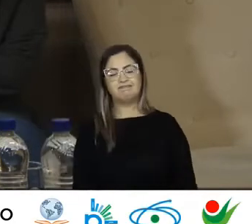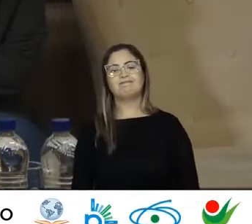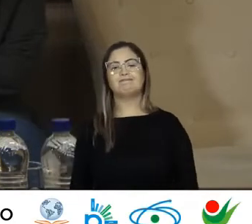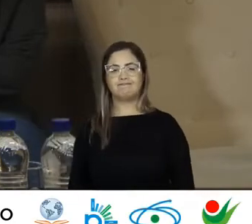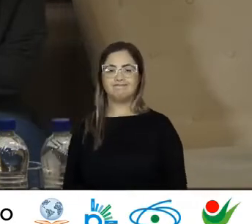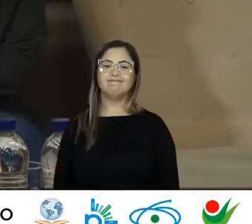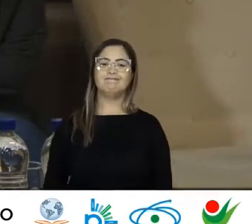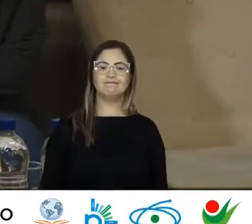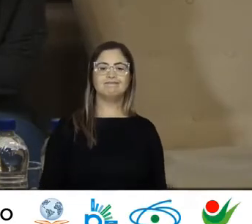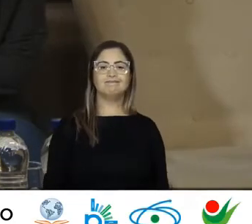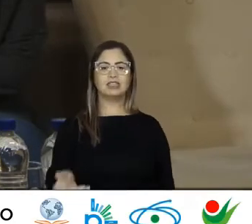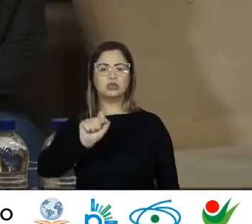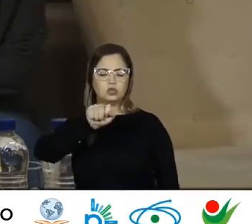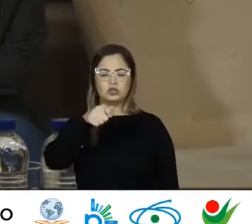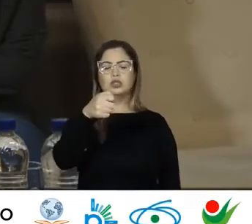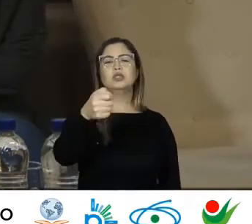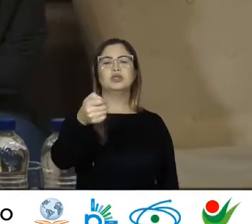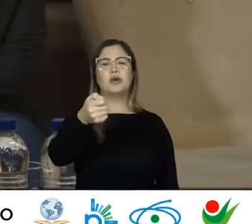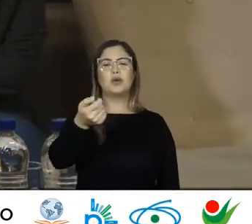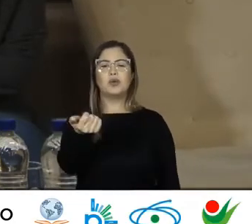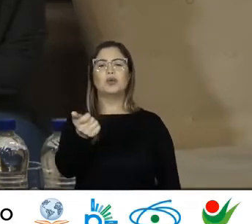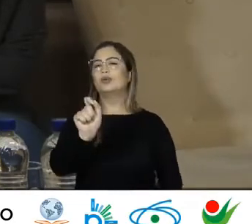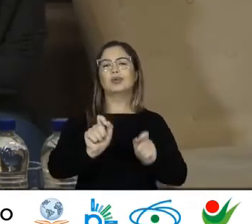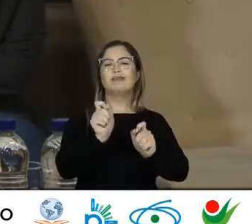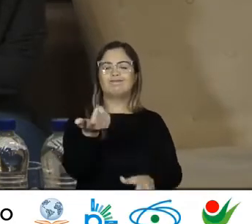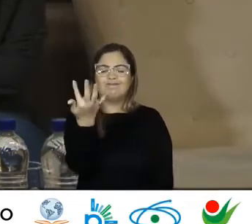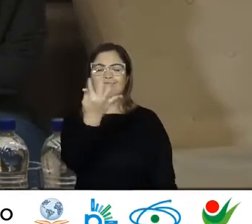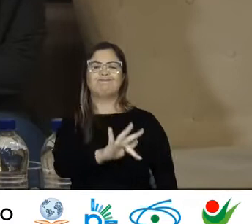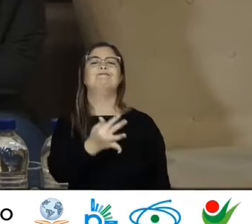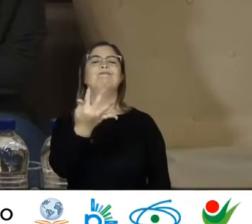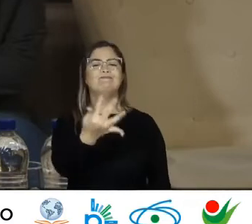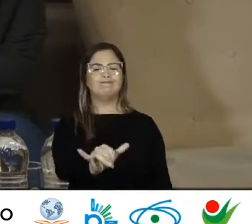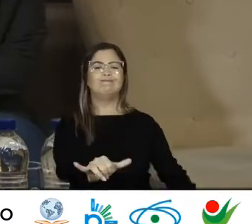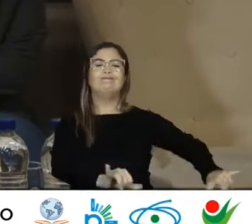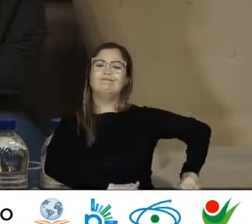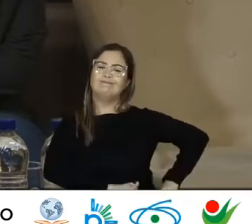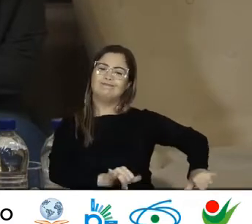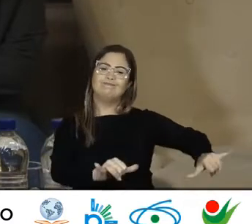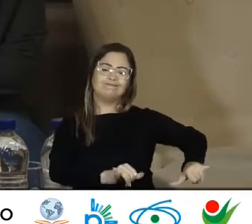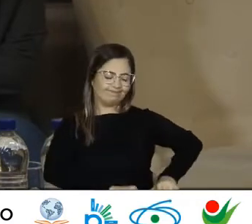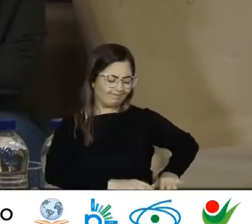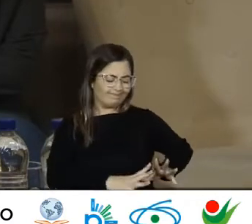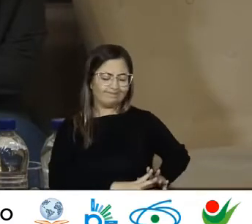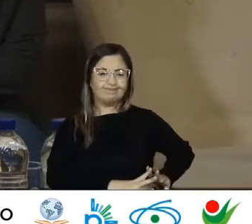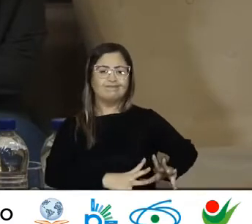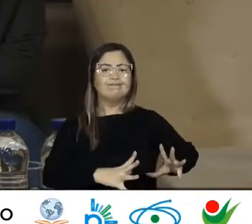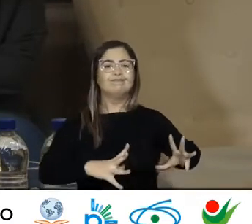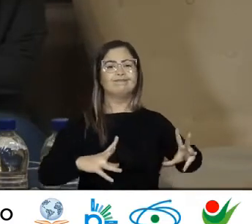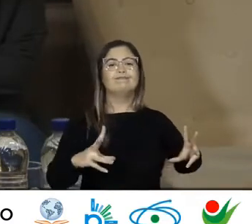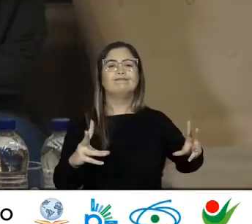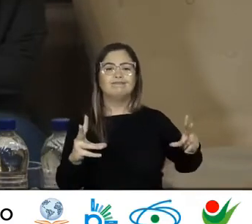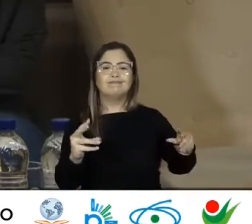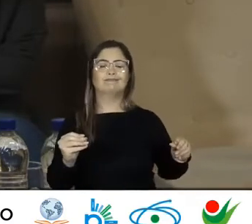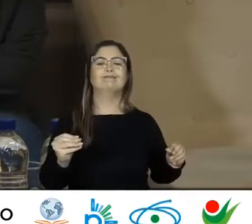Minha palavra É um grito De dor Feito um bramido Feito um